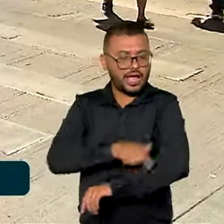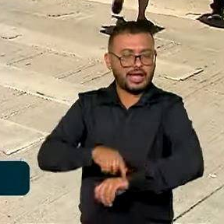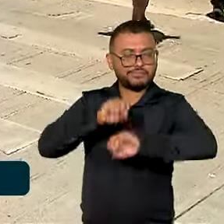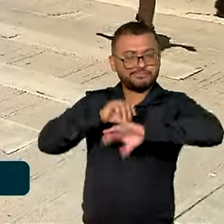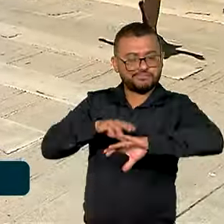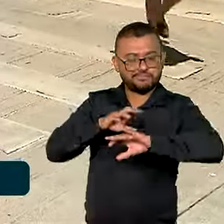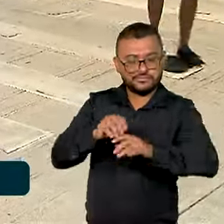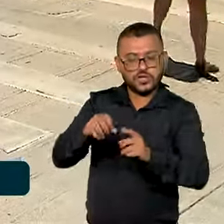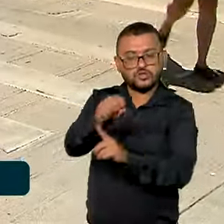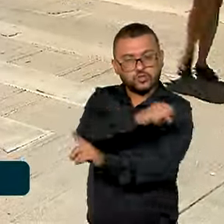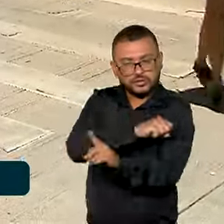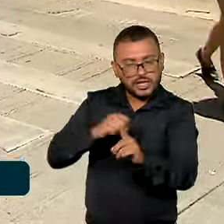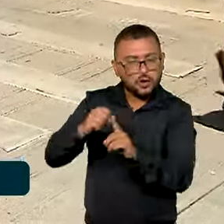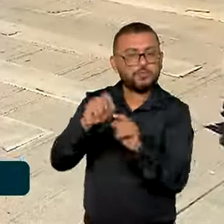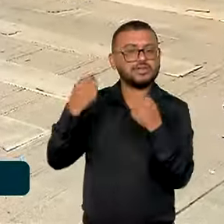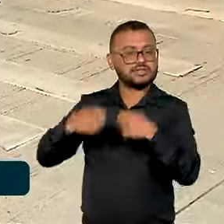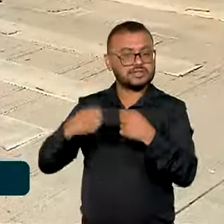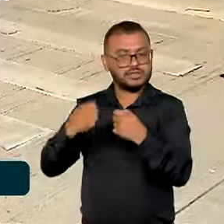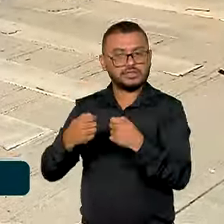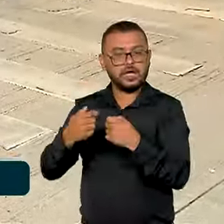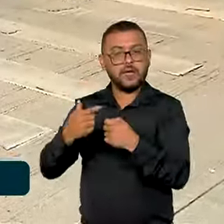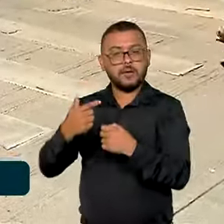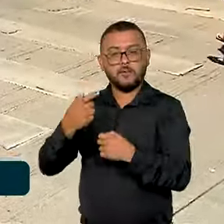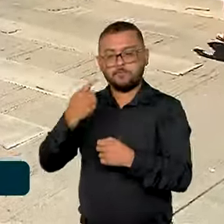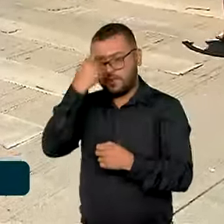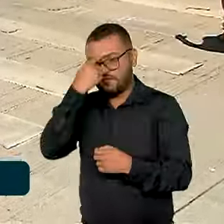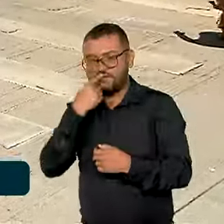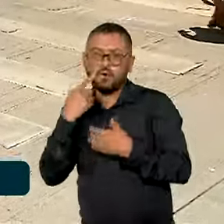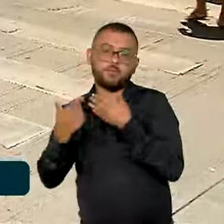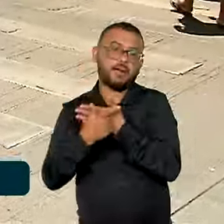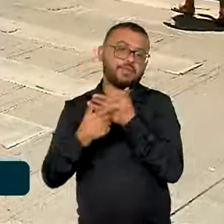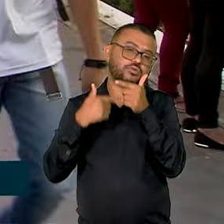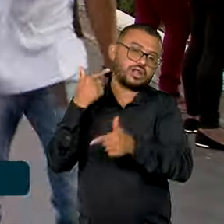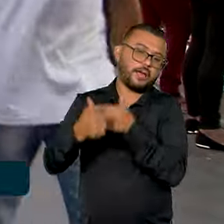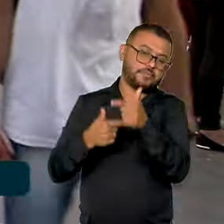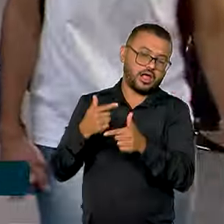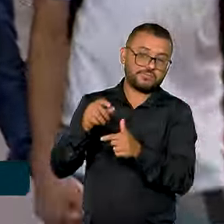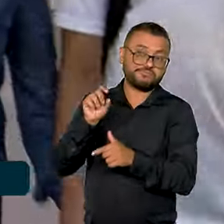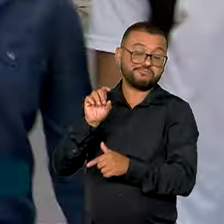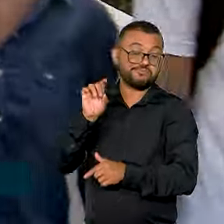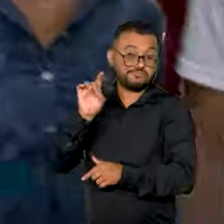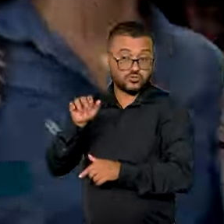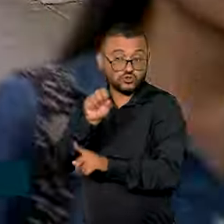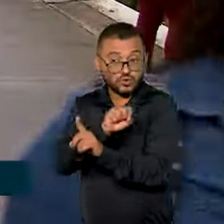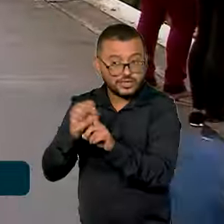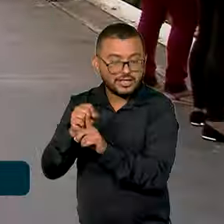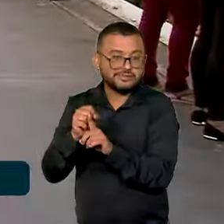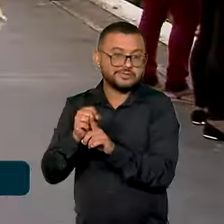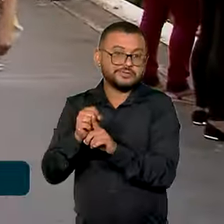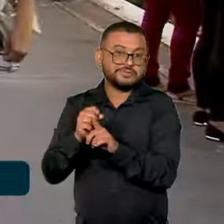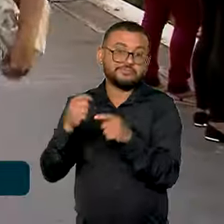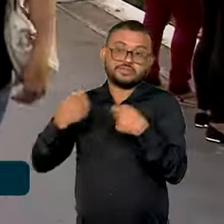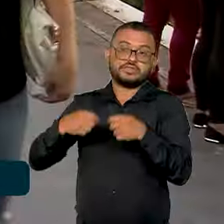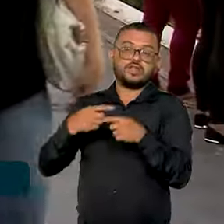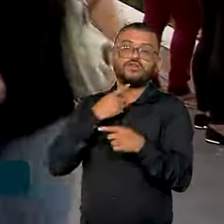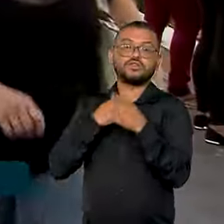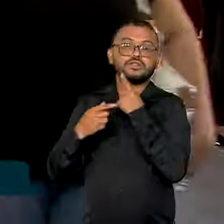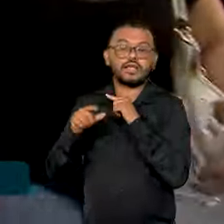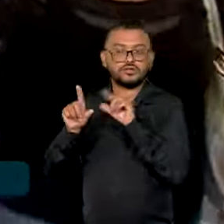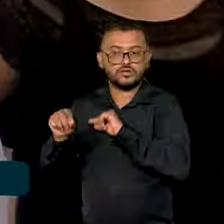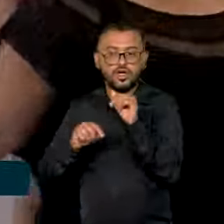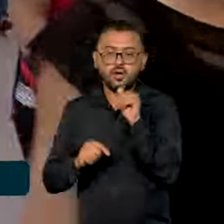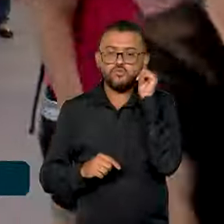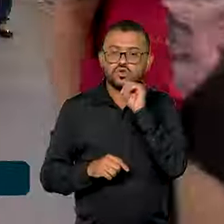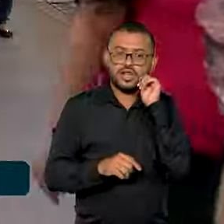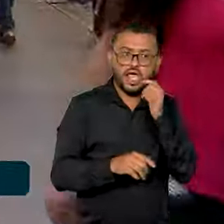socializado para desempenhar determinados papéis na sociedade, que também nos são esperados, que determinam nossas escolhas. Então, hoje a gente tem as mulheres